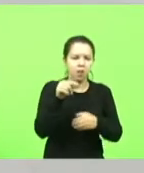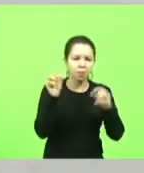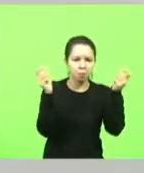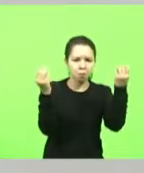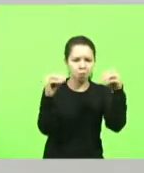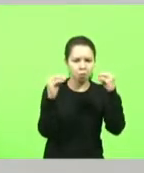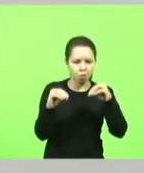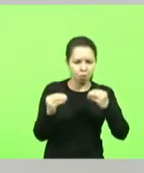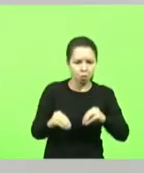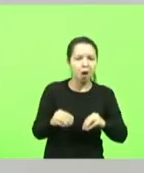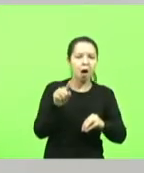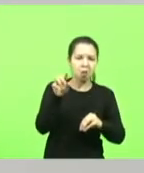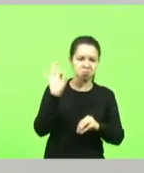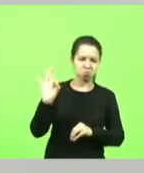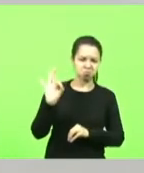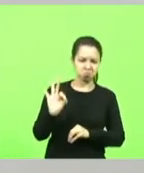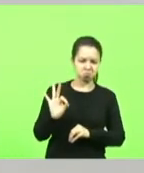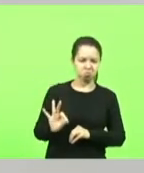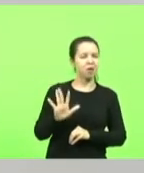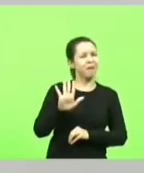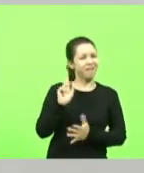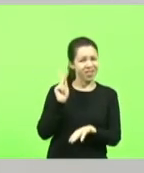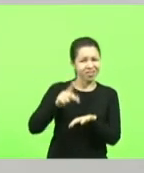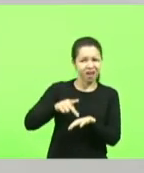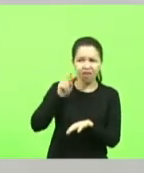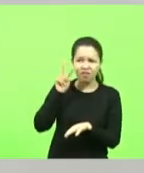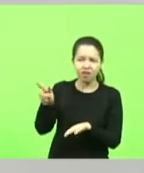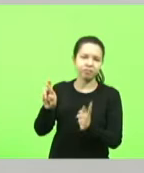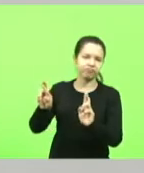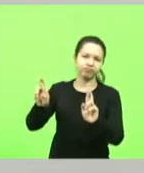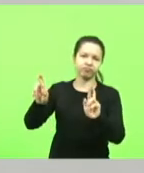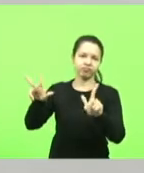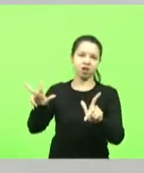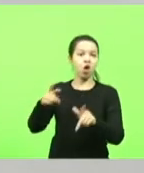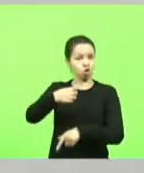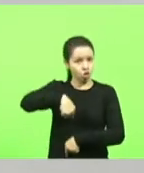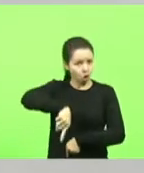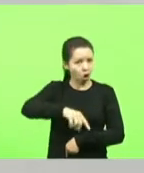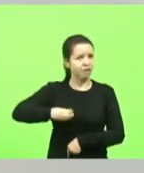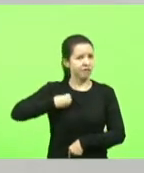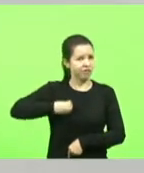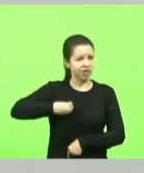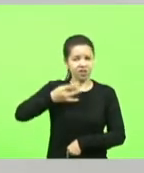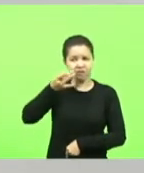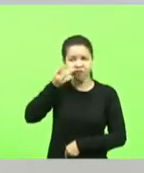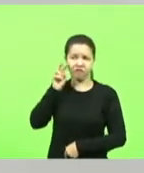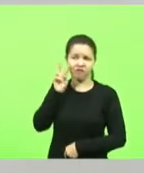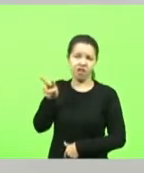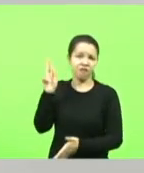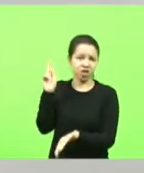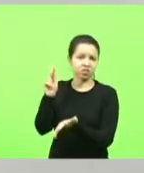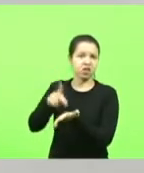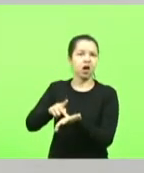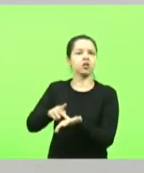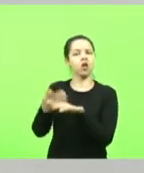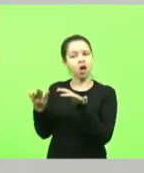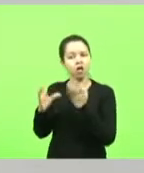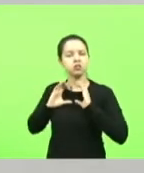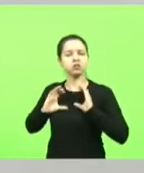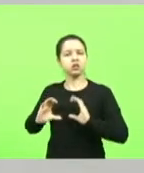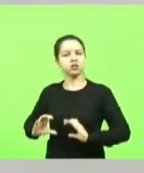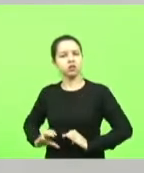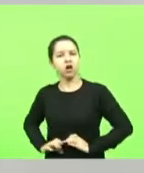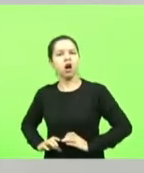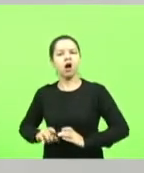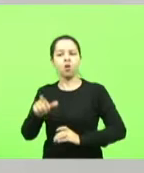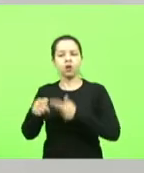infelizmente é bem diferente nós vivemos a realidade com o nosso cidadão com o produtor